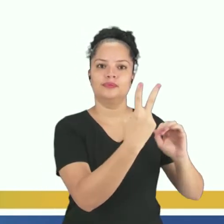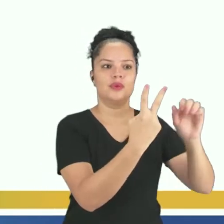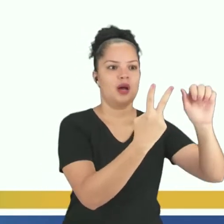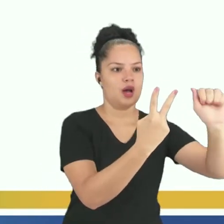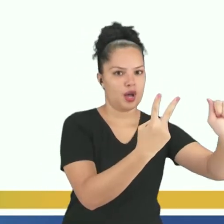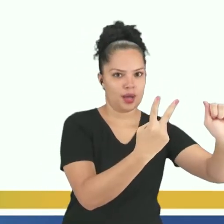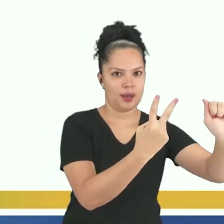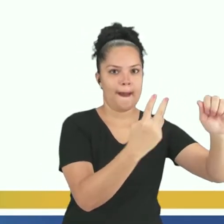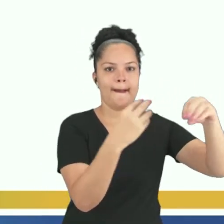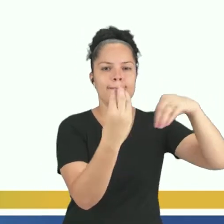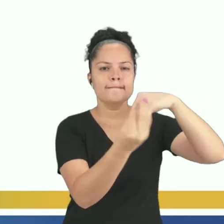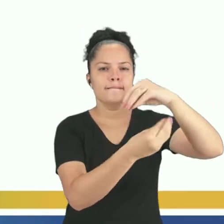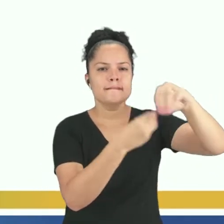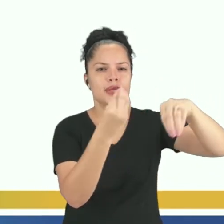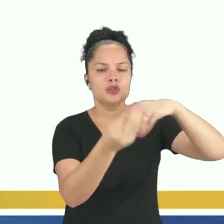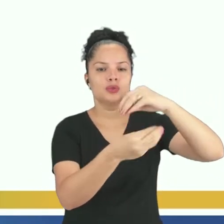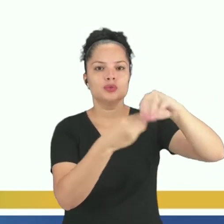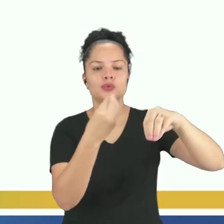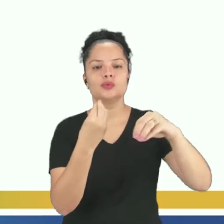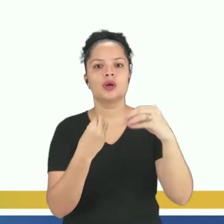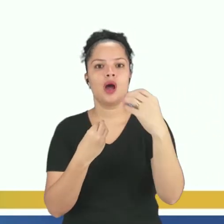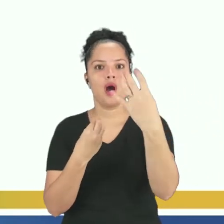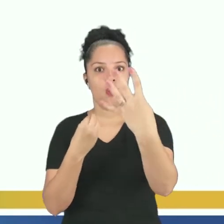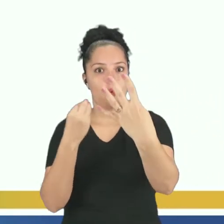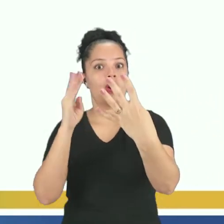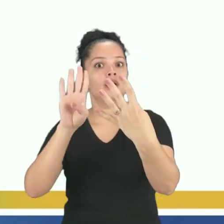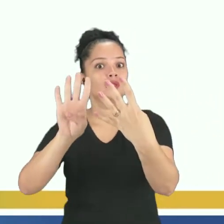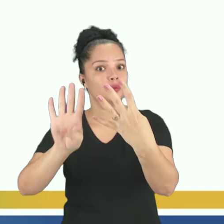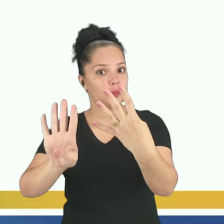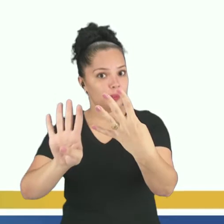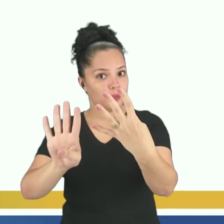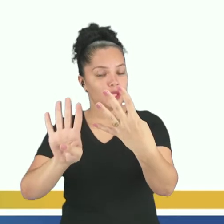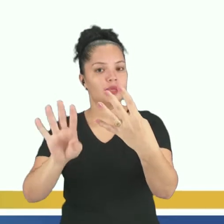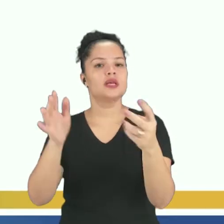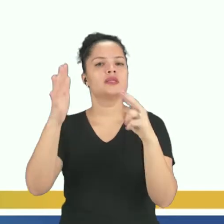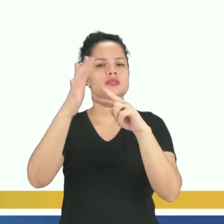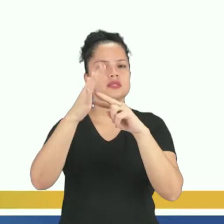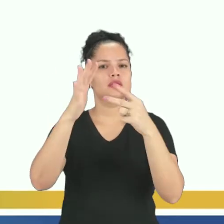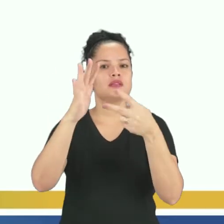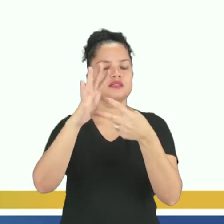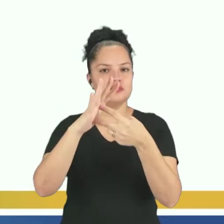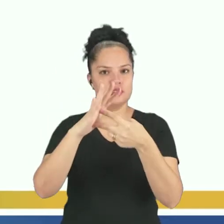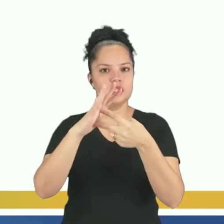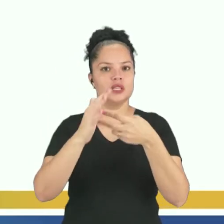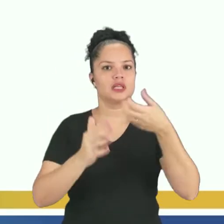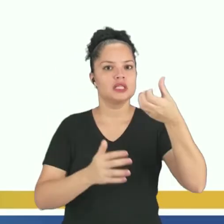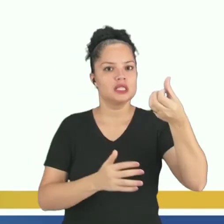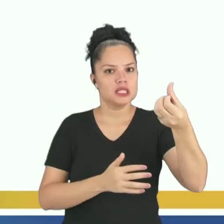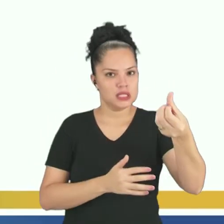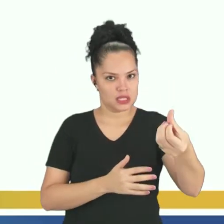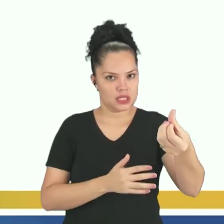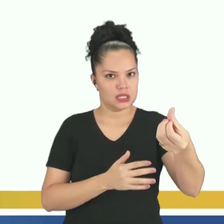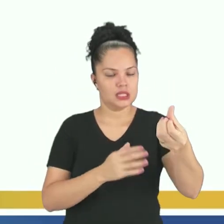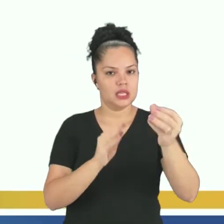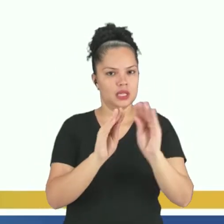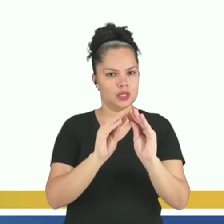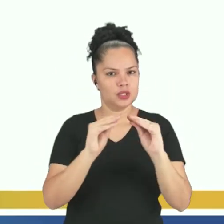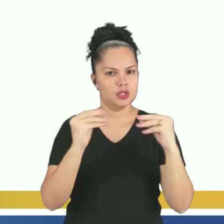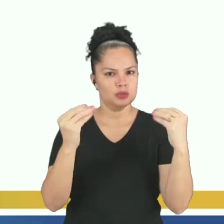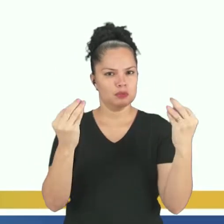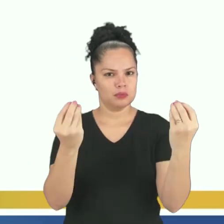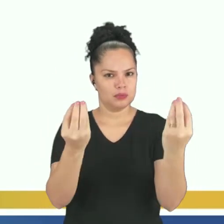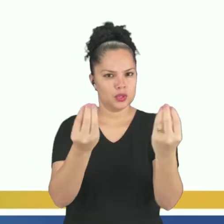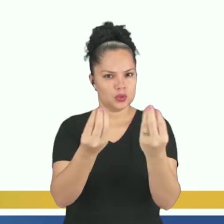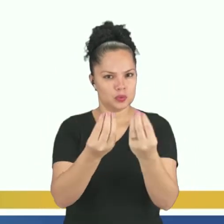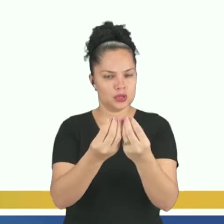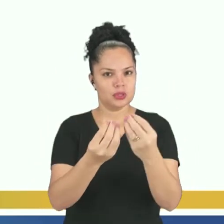mistura-se quatro partes de B. Isso quer dizer que a cada seis partes dessa solução, duas